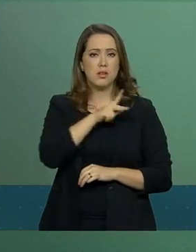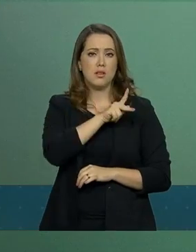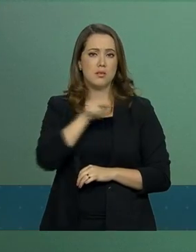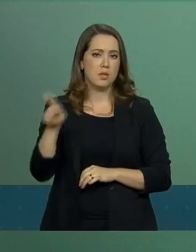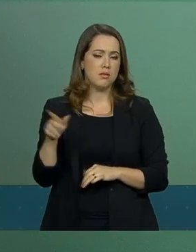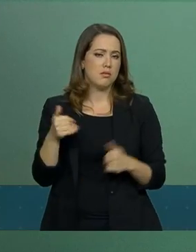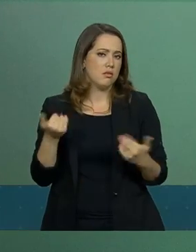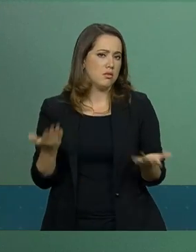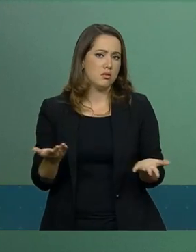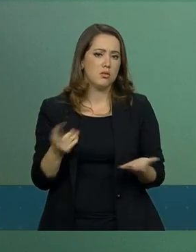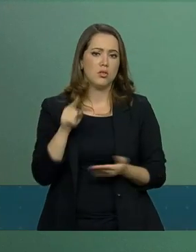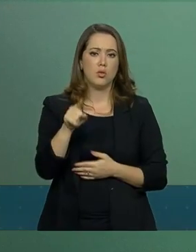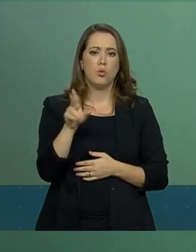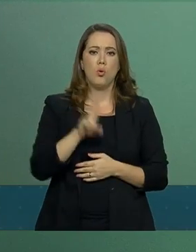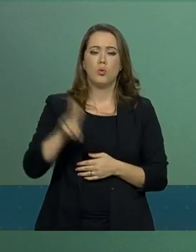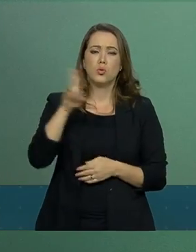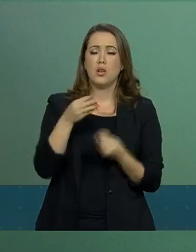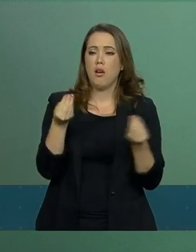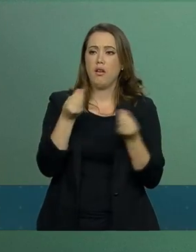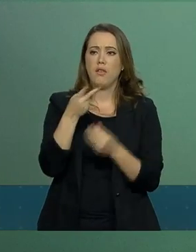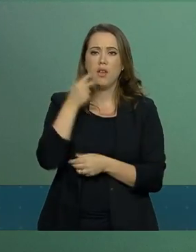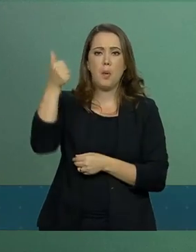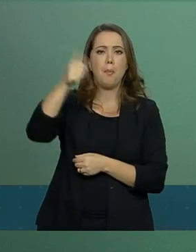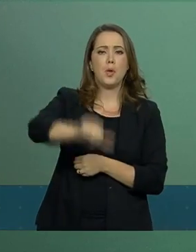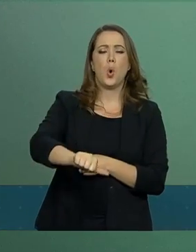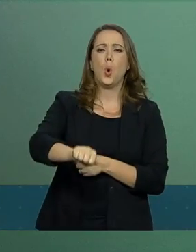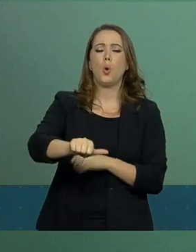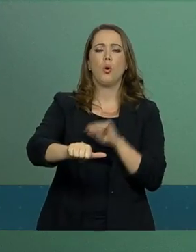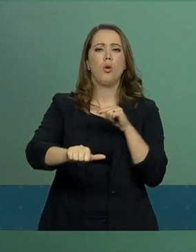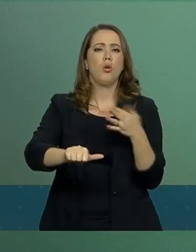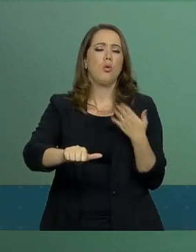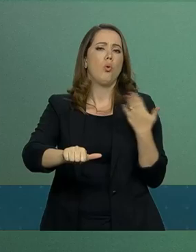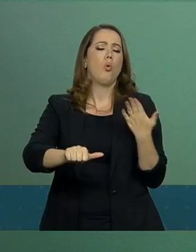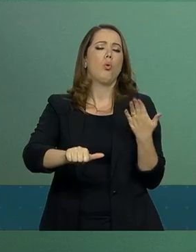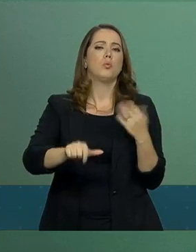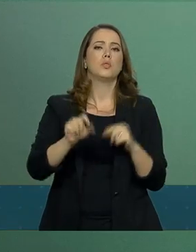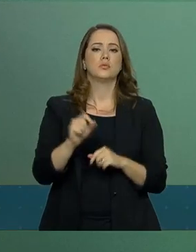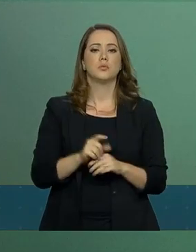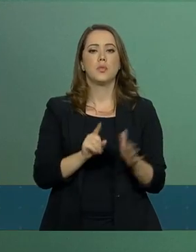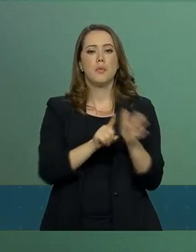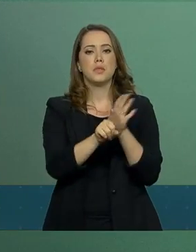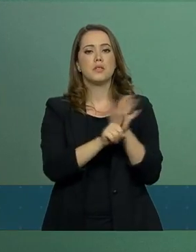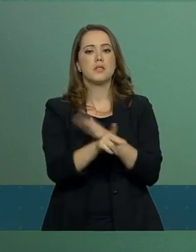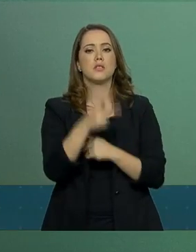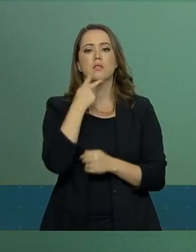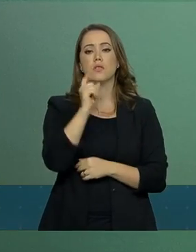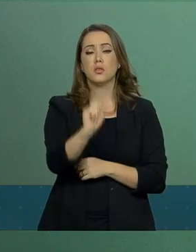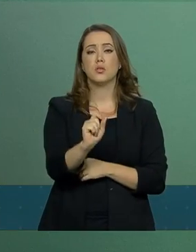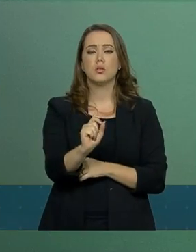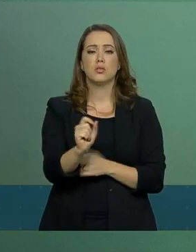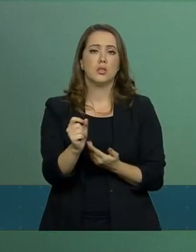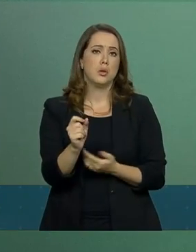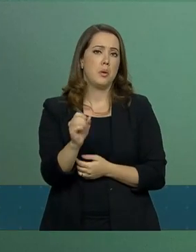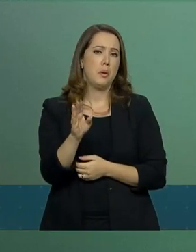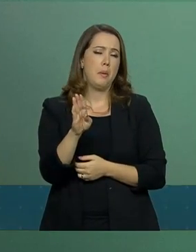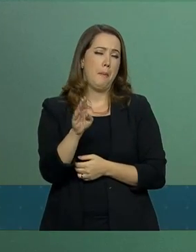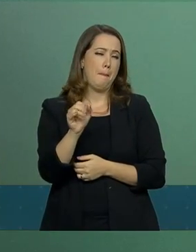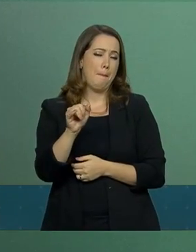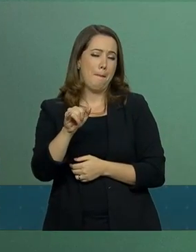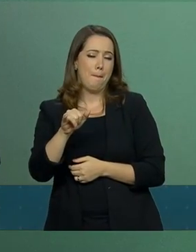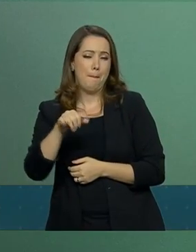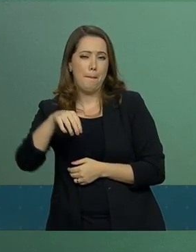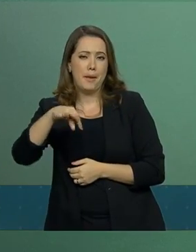benchmark que você está utilizando para dizer que é a pior avaliação? Não, segundo a pesquisa. Benchmark de